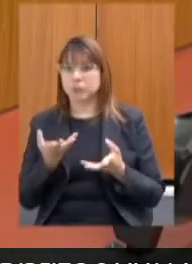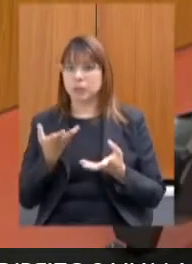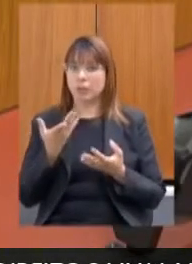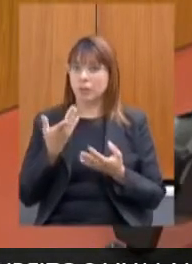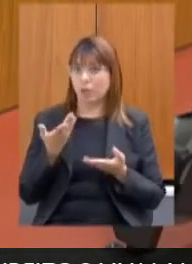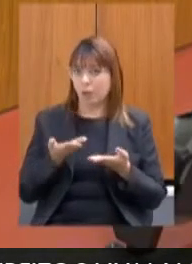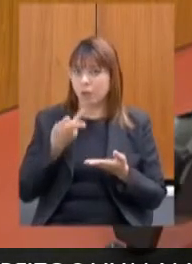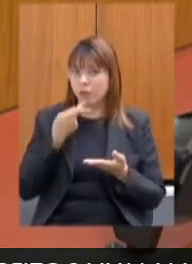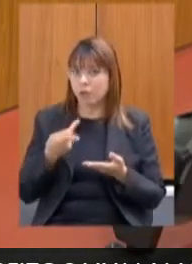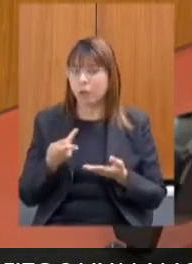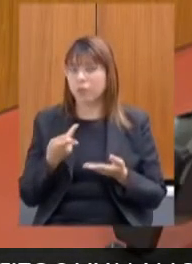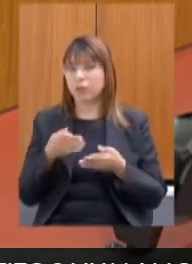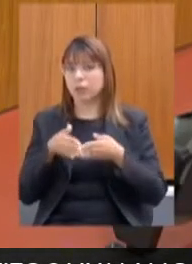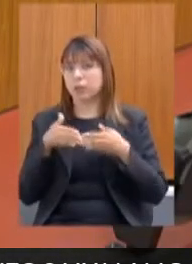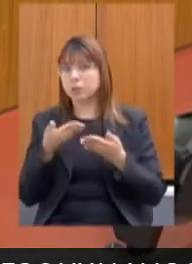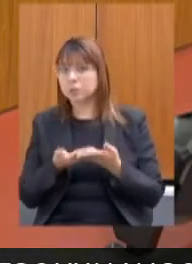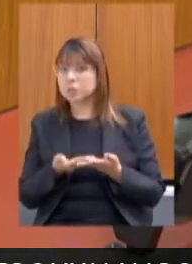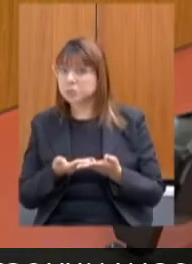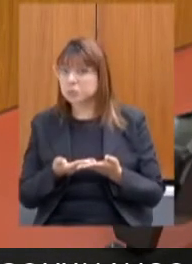fazer oralmente.